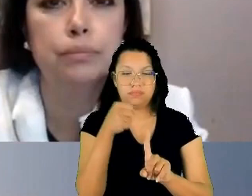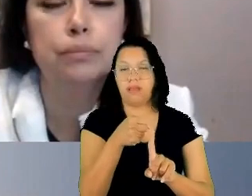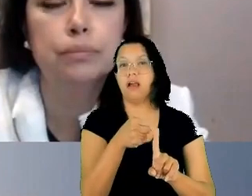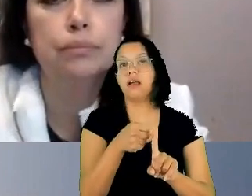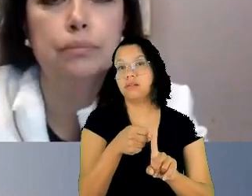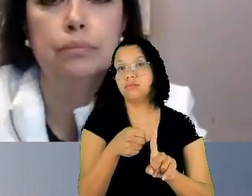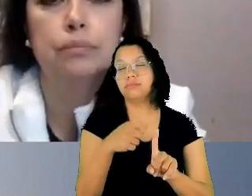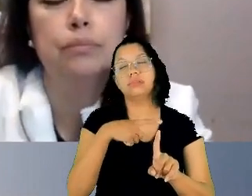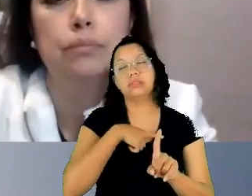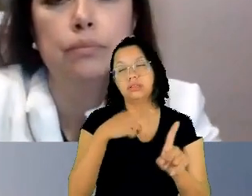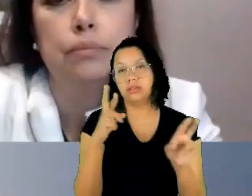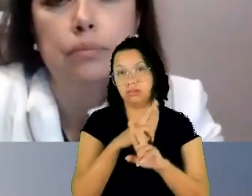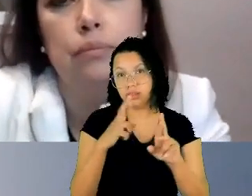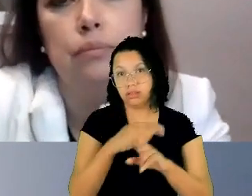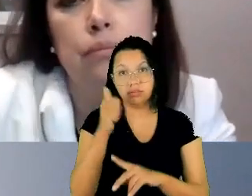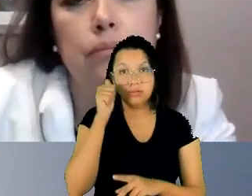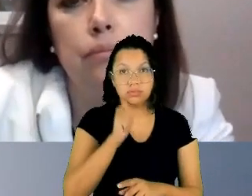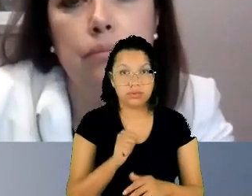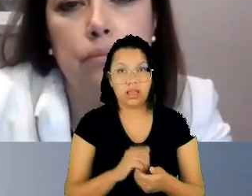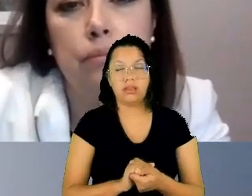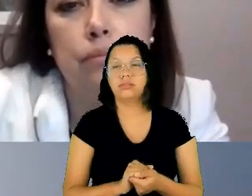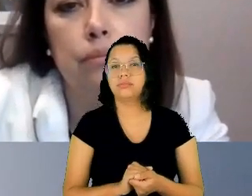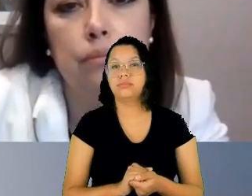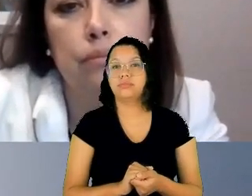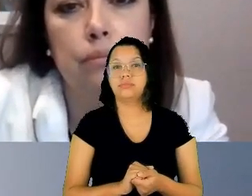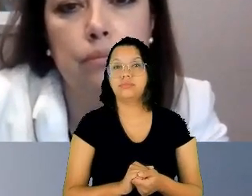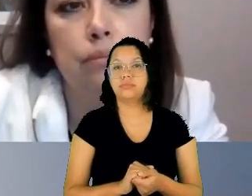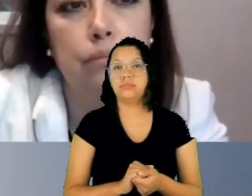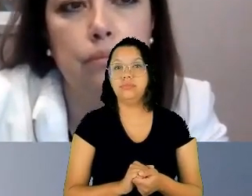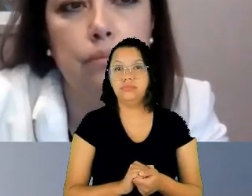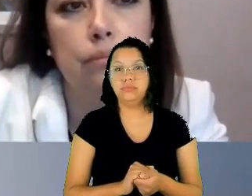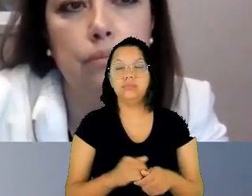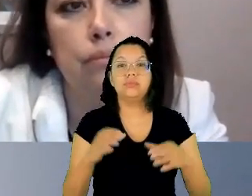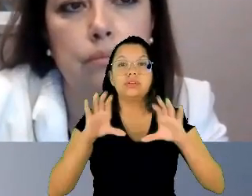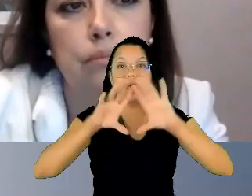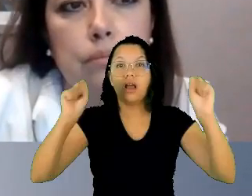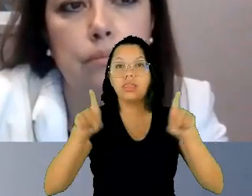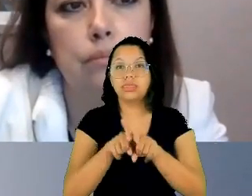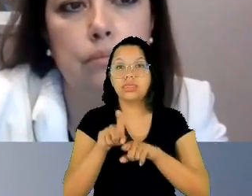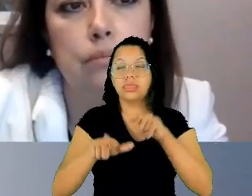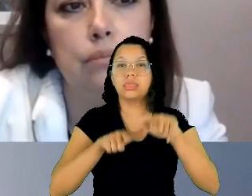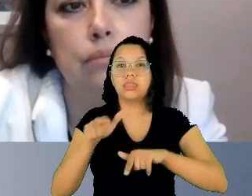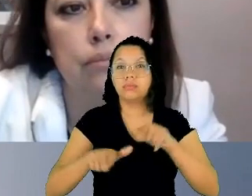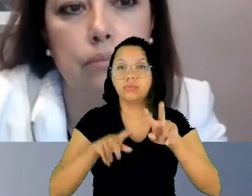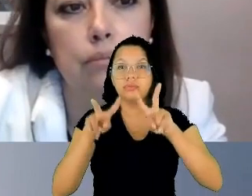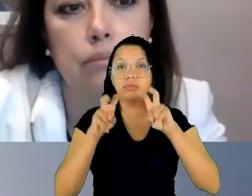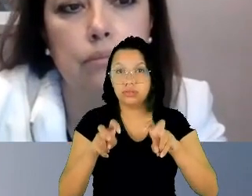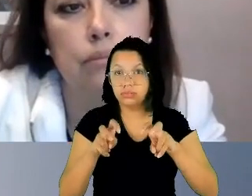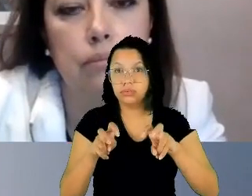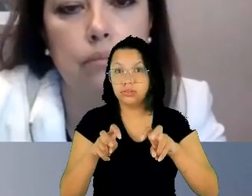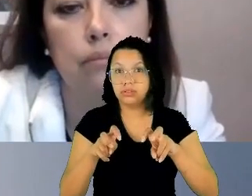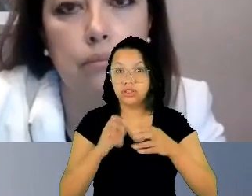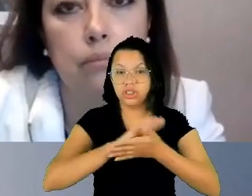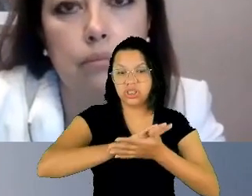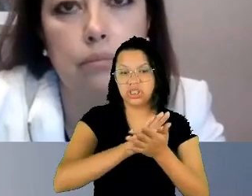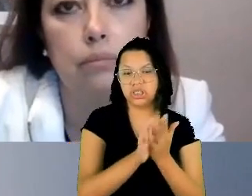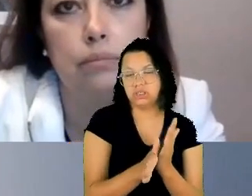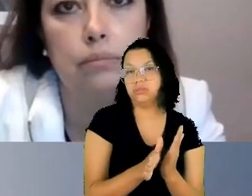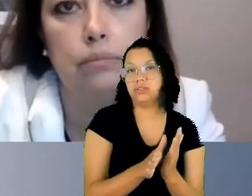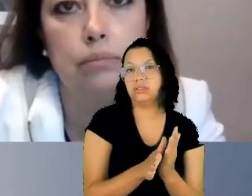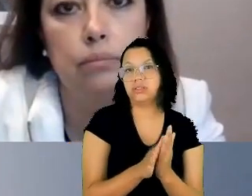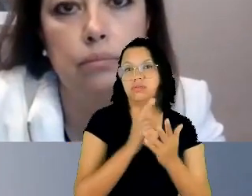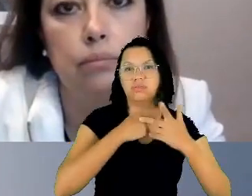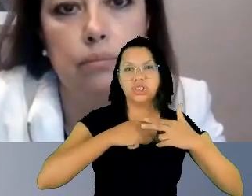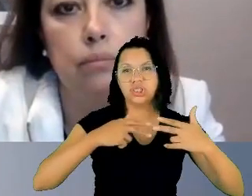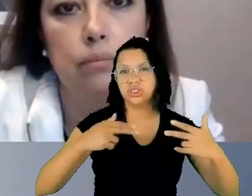e às meninas. A corte também trabalha o tema da discriminação interseccional ou múltiplas formas de discriminação, quando